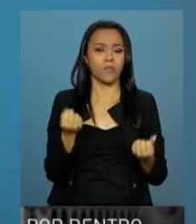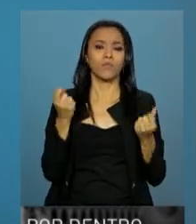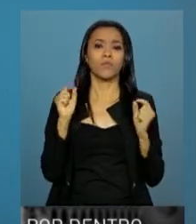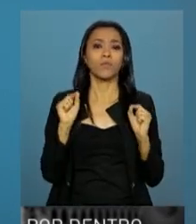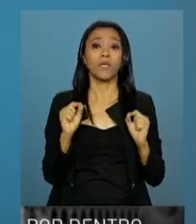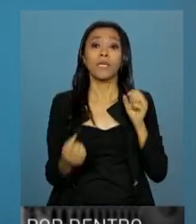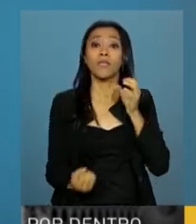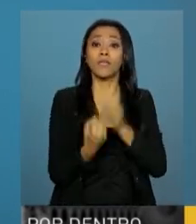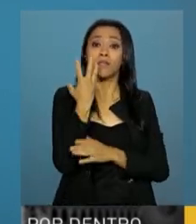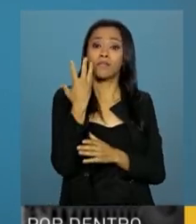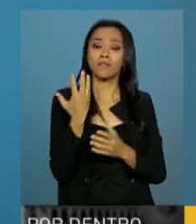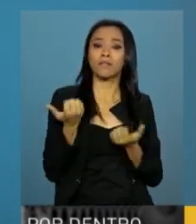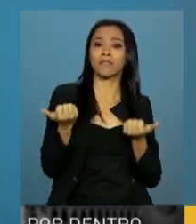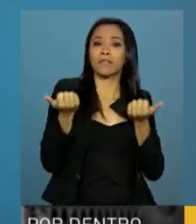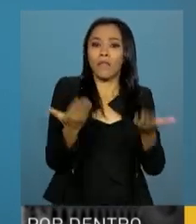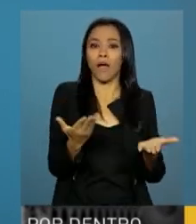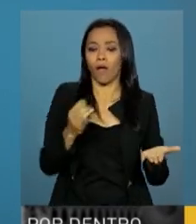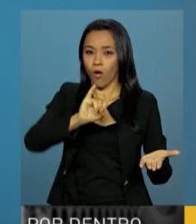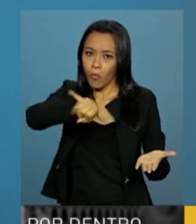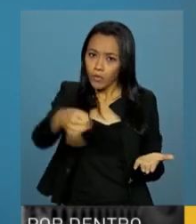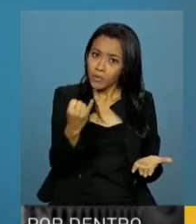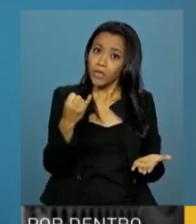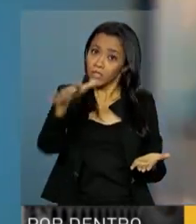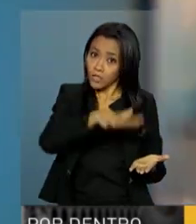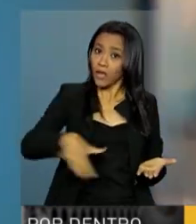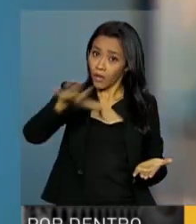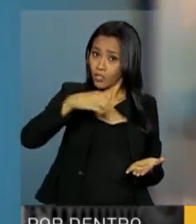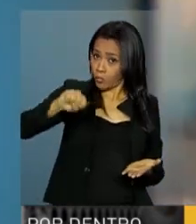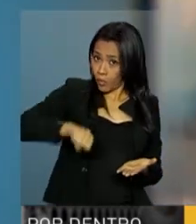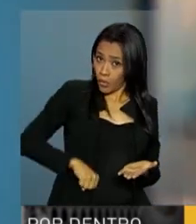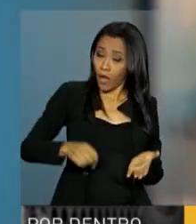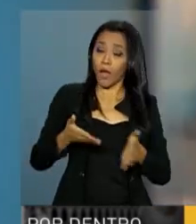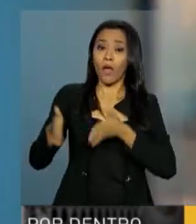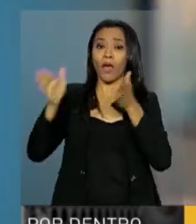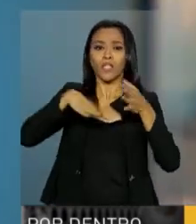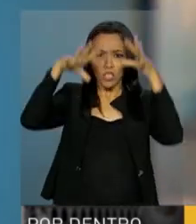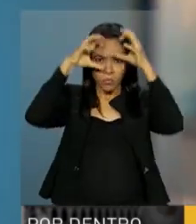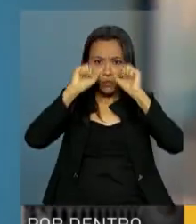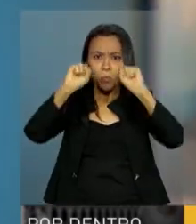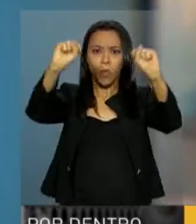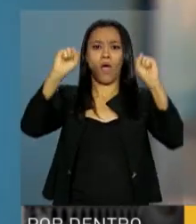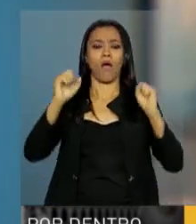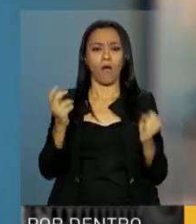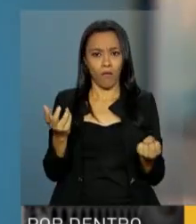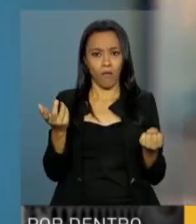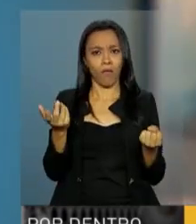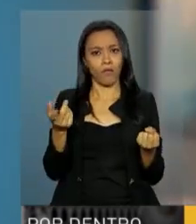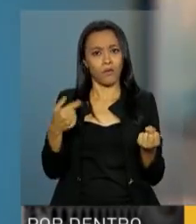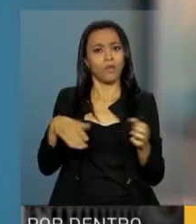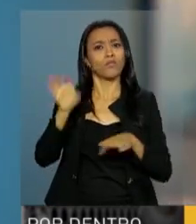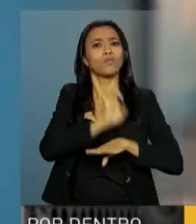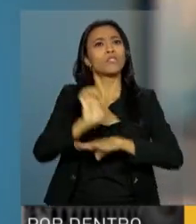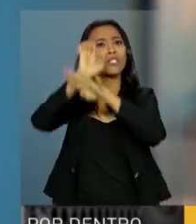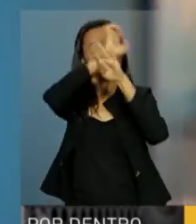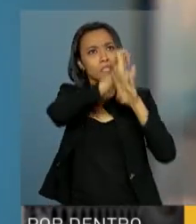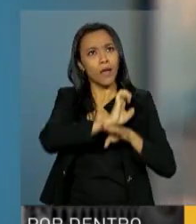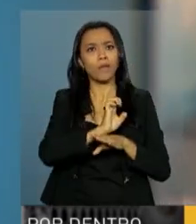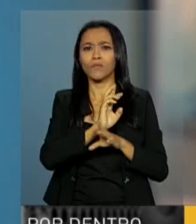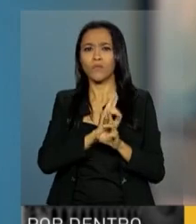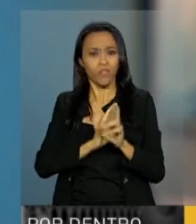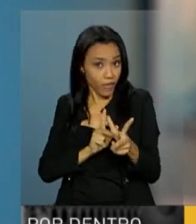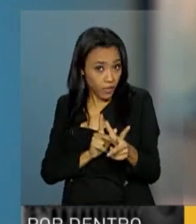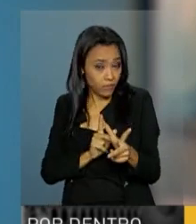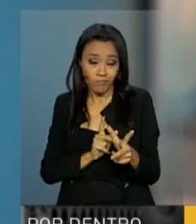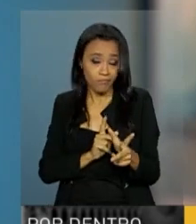criemos oportunidades, inclusive na diplomacia. Nos tribunais, pátrios também, estaduais, a situação não é